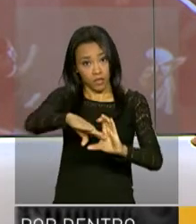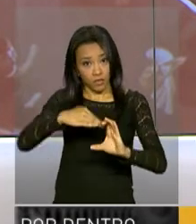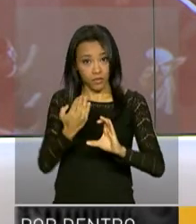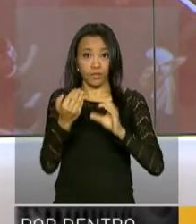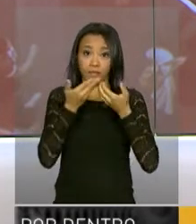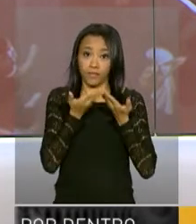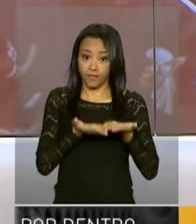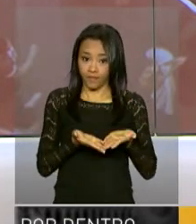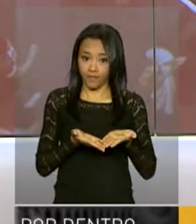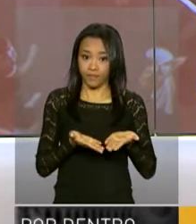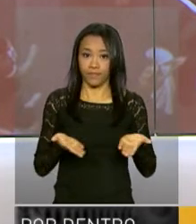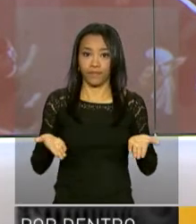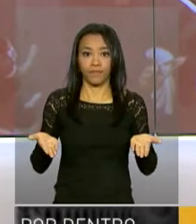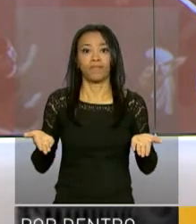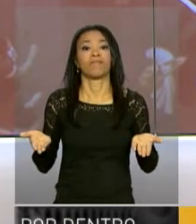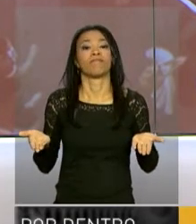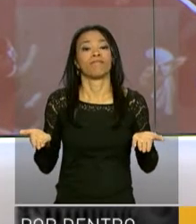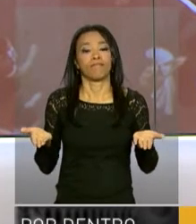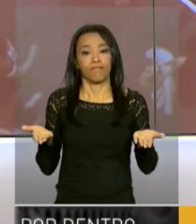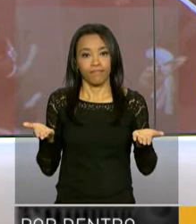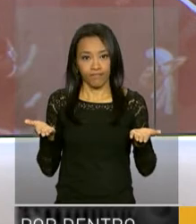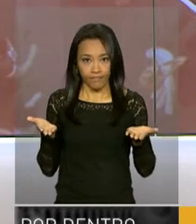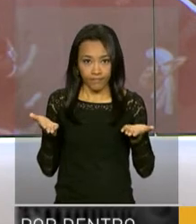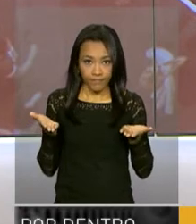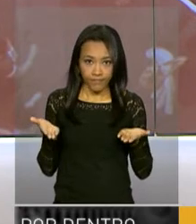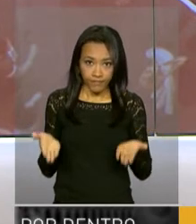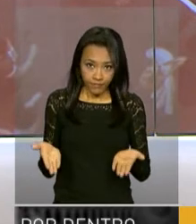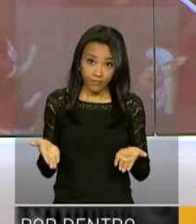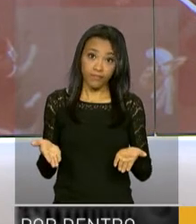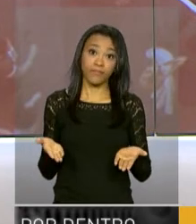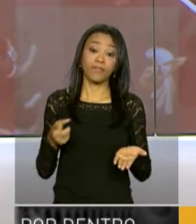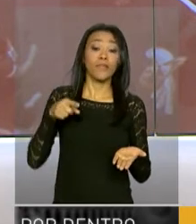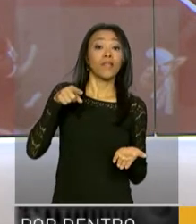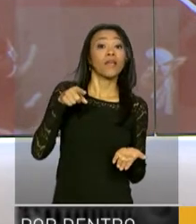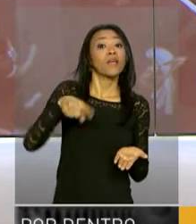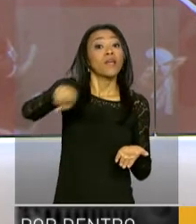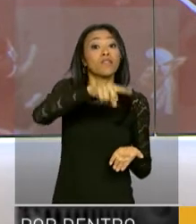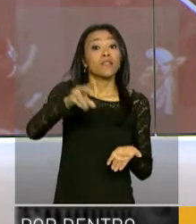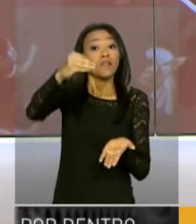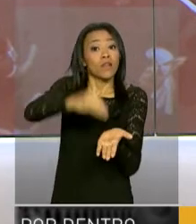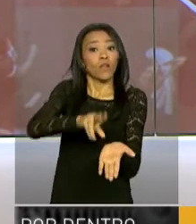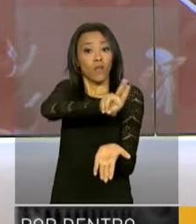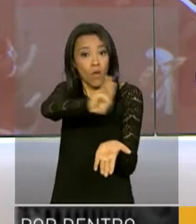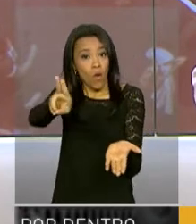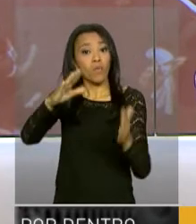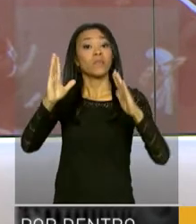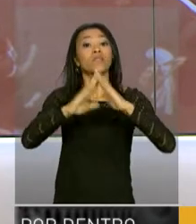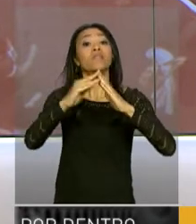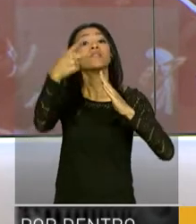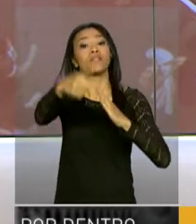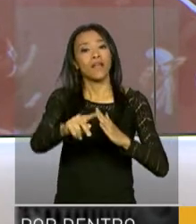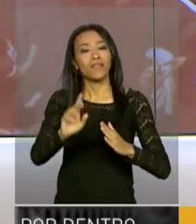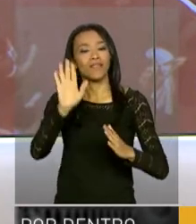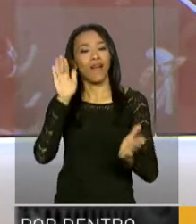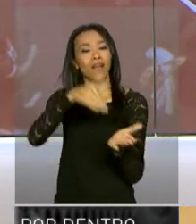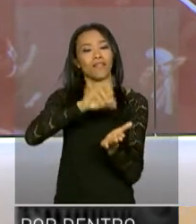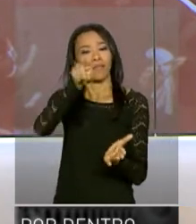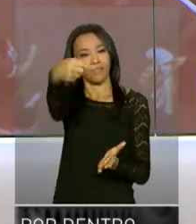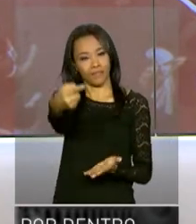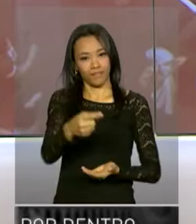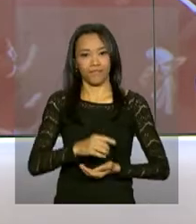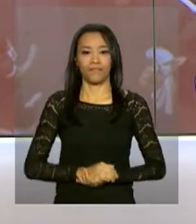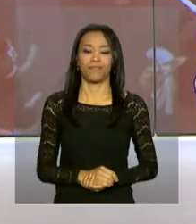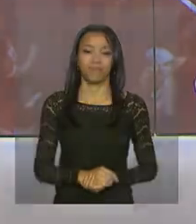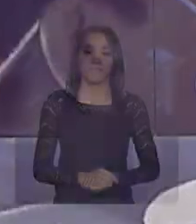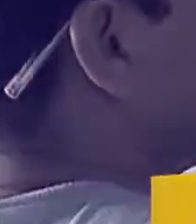dentro do governo tudo junto arroba presidencia.gov.br e diga o seu nome e o da sua cidade. Até a